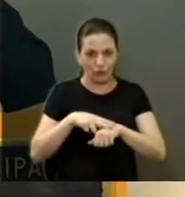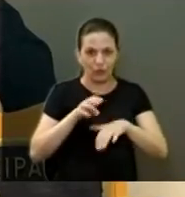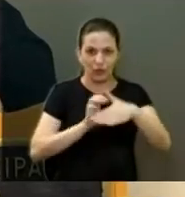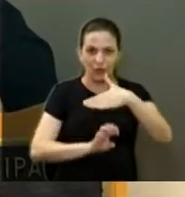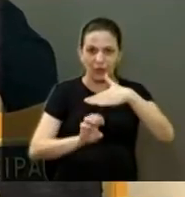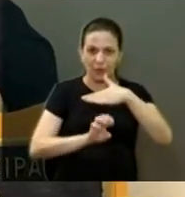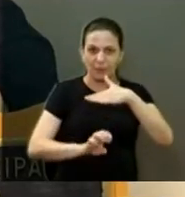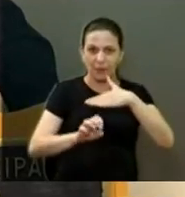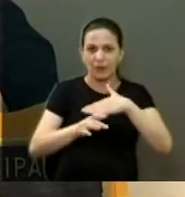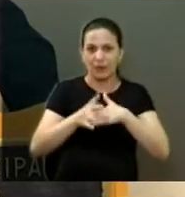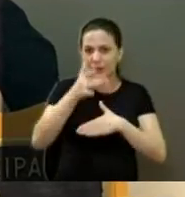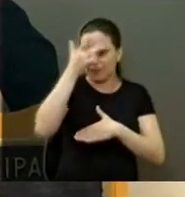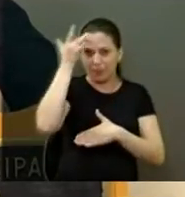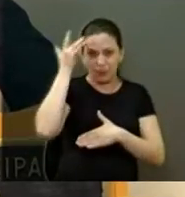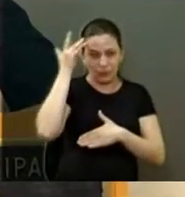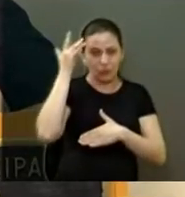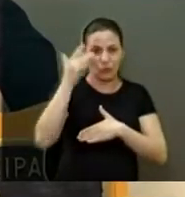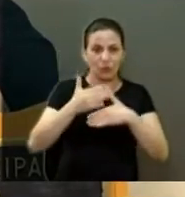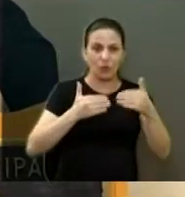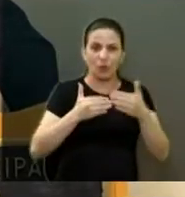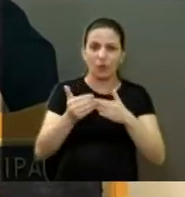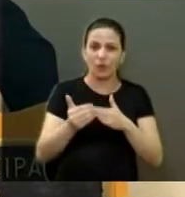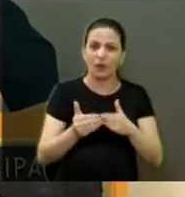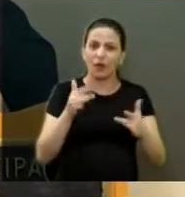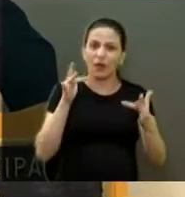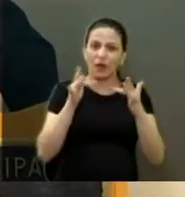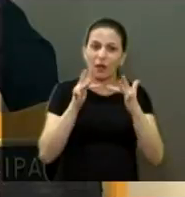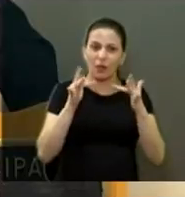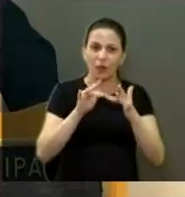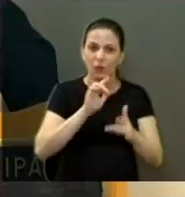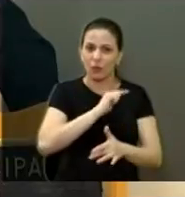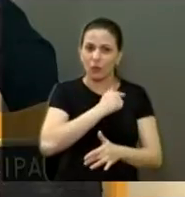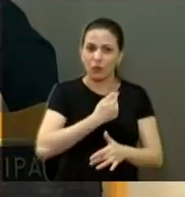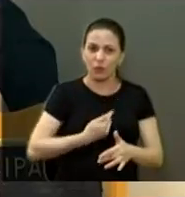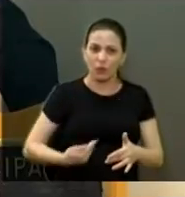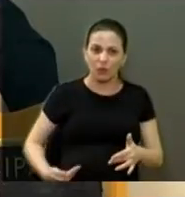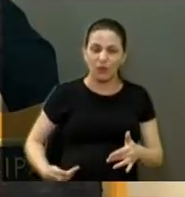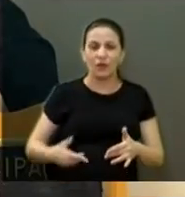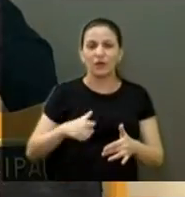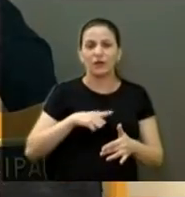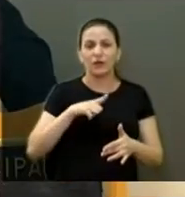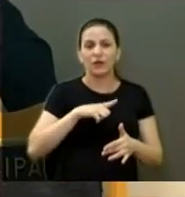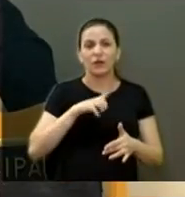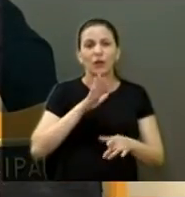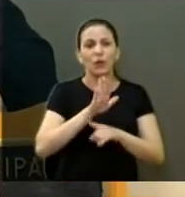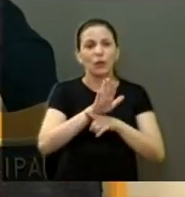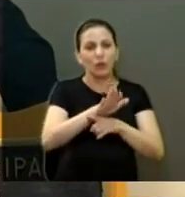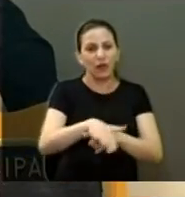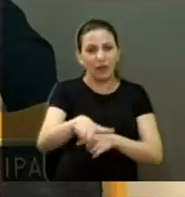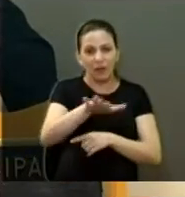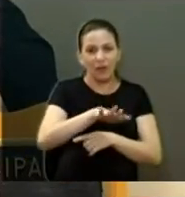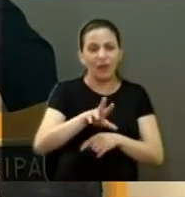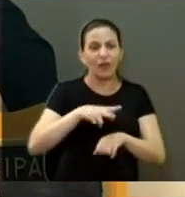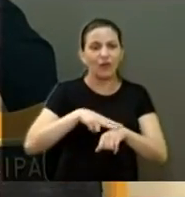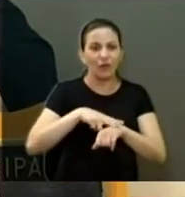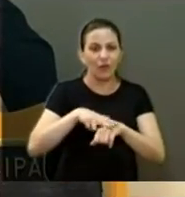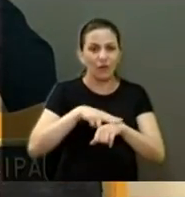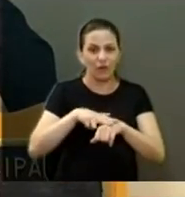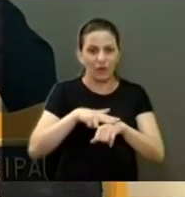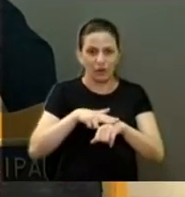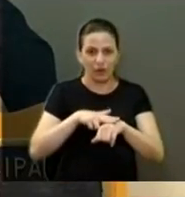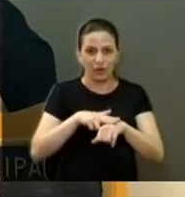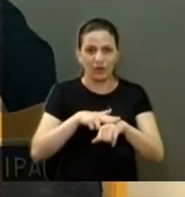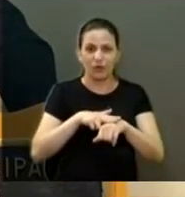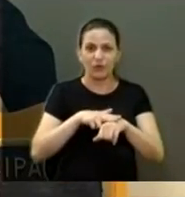físicas firmam um acordo com o poder público para cuidar de áreas ajardinadas no município, em troca de